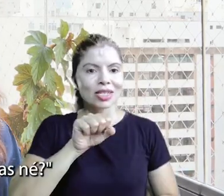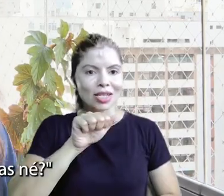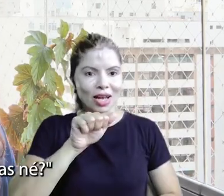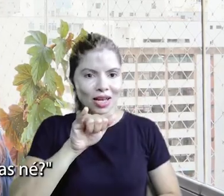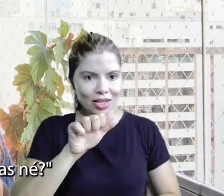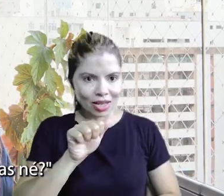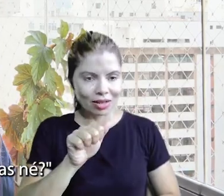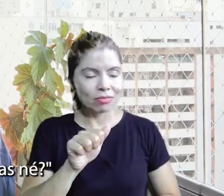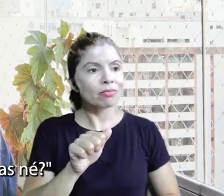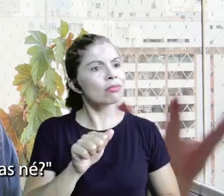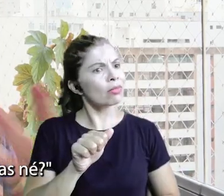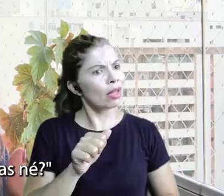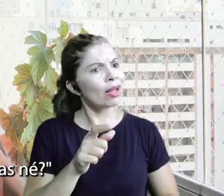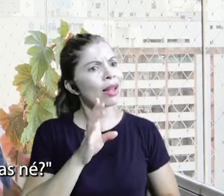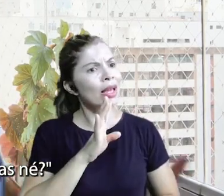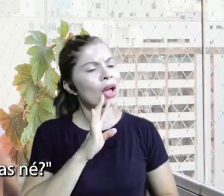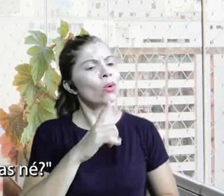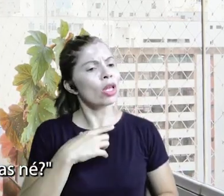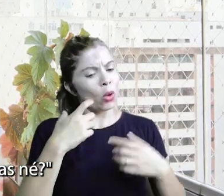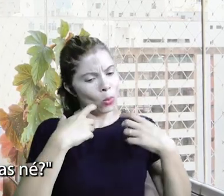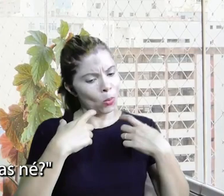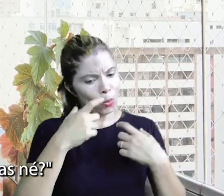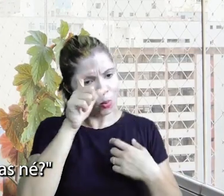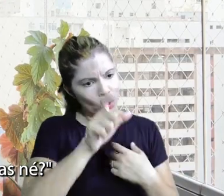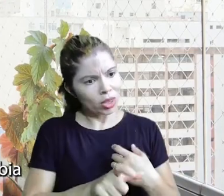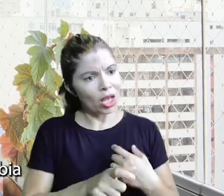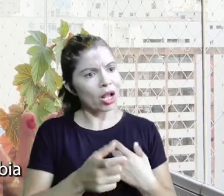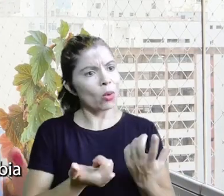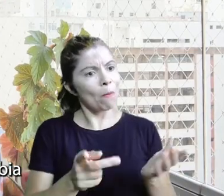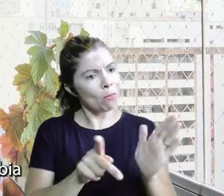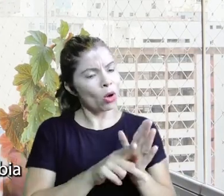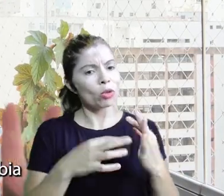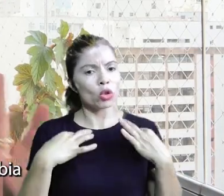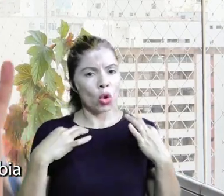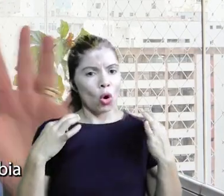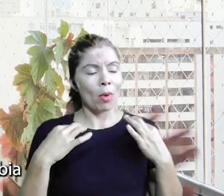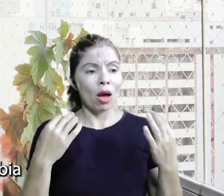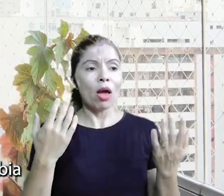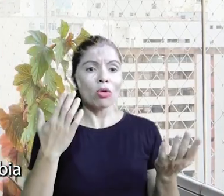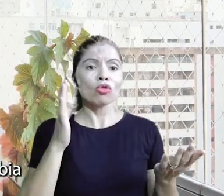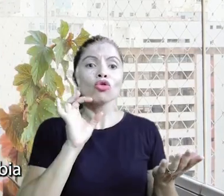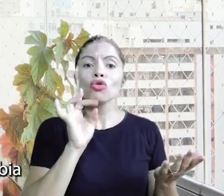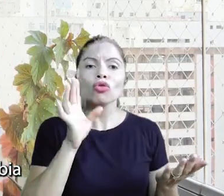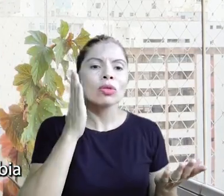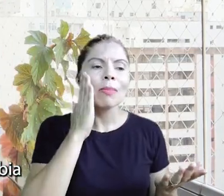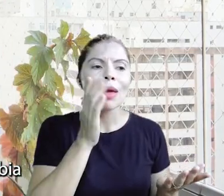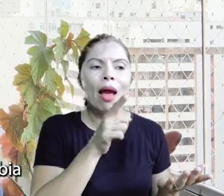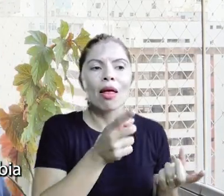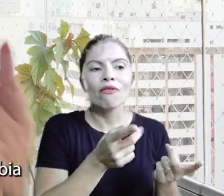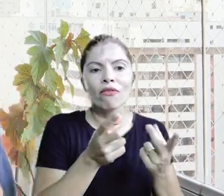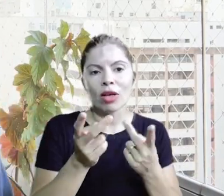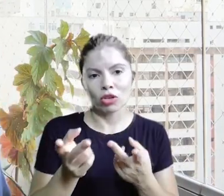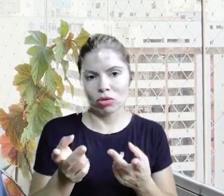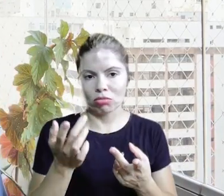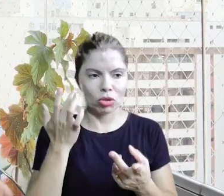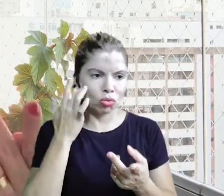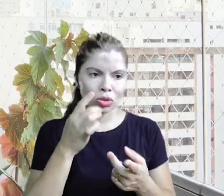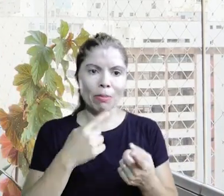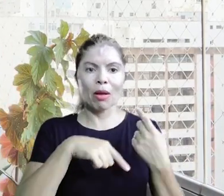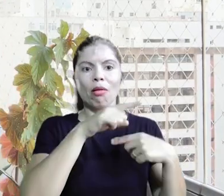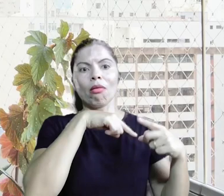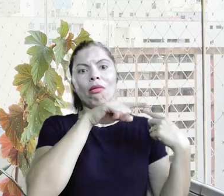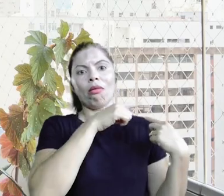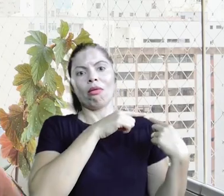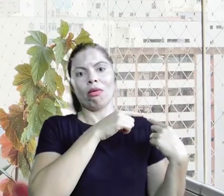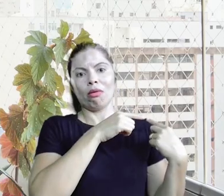uma que tem um modelo que vende roupas, né? Até então, eu só sabia que ela vendia roupas, não sabia, mas o